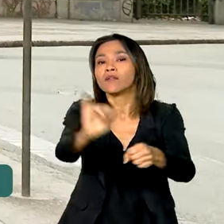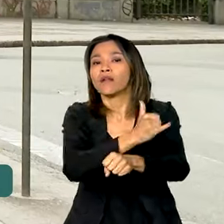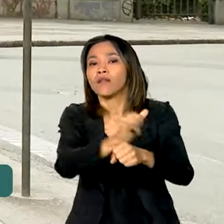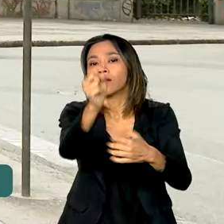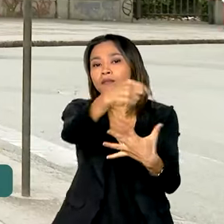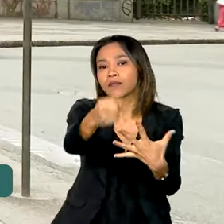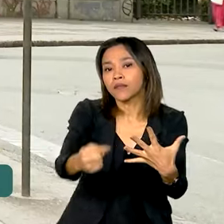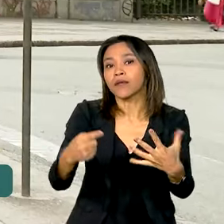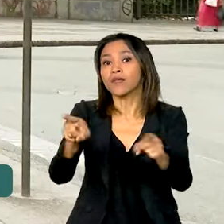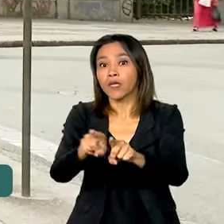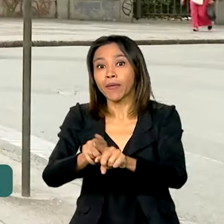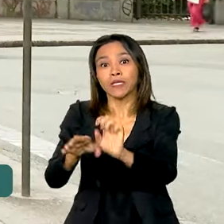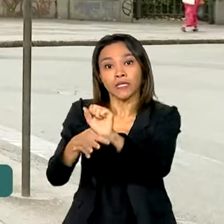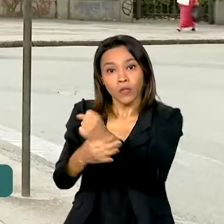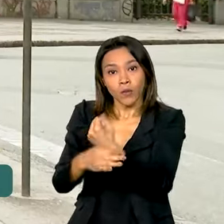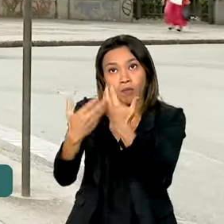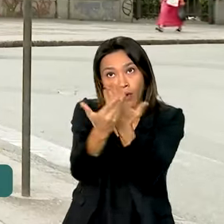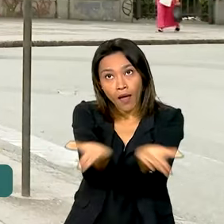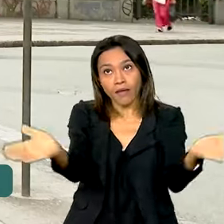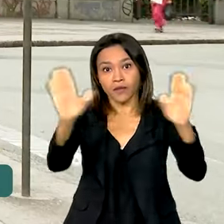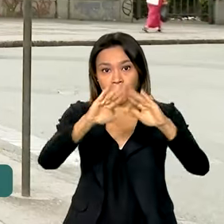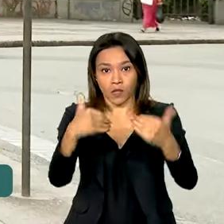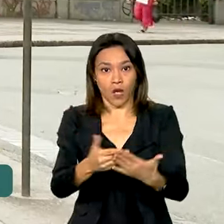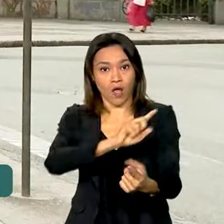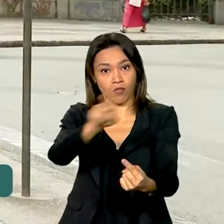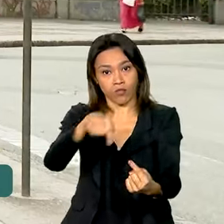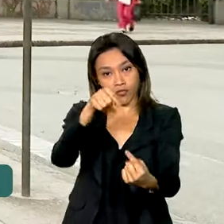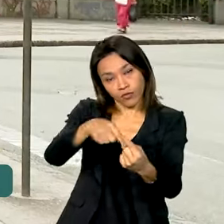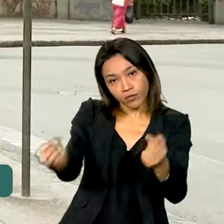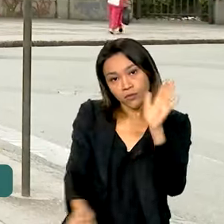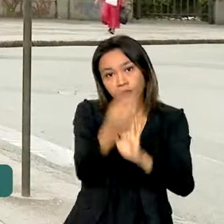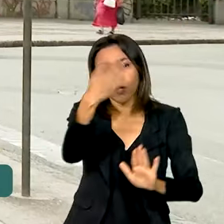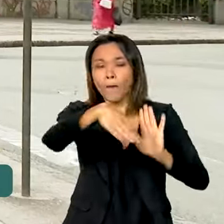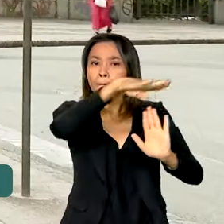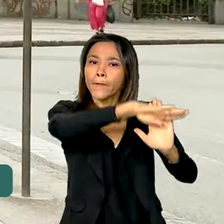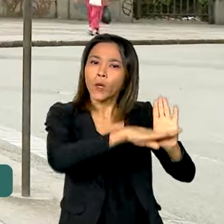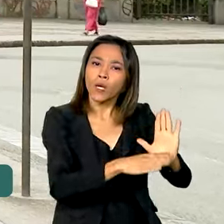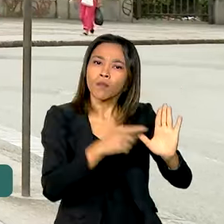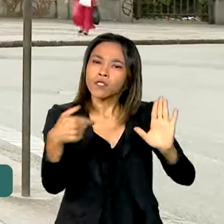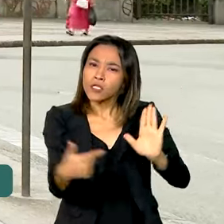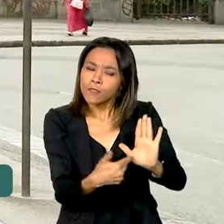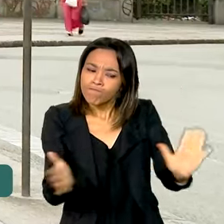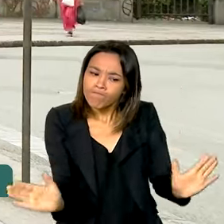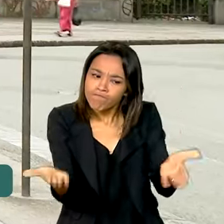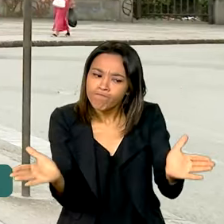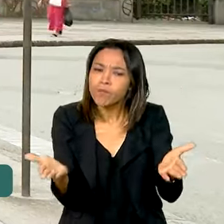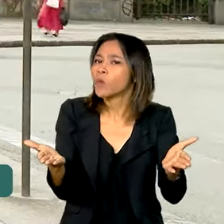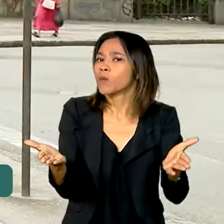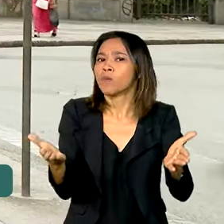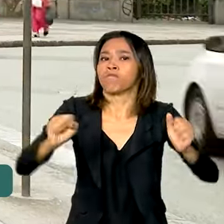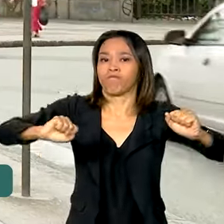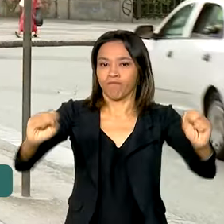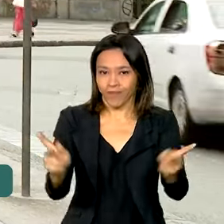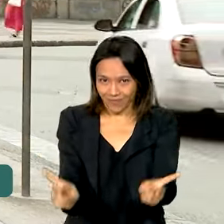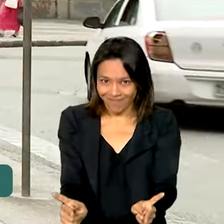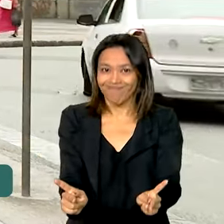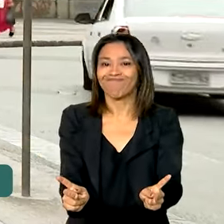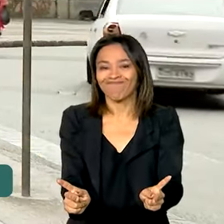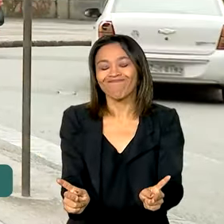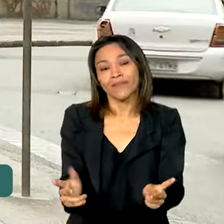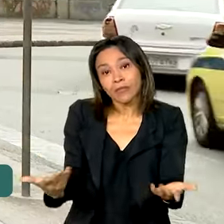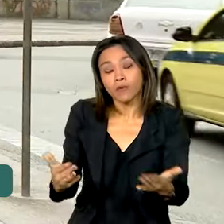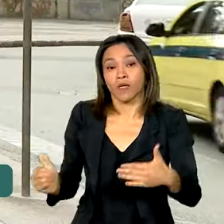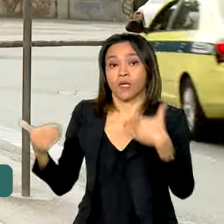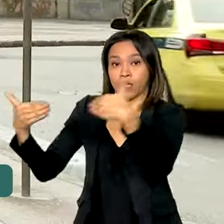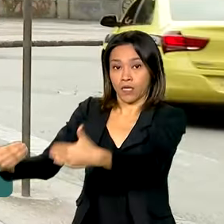para essas unidades de ensino. A ideia é criar programas educacionais que fomentem uma cultura da paz. Com o sistema, o Ministério da